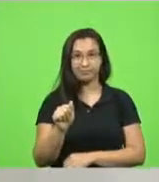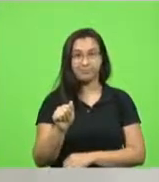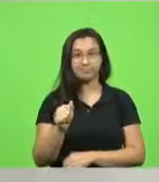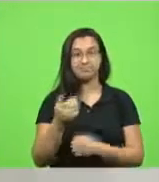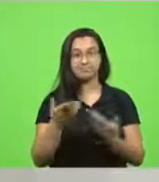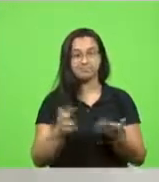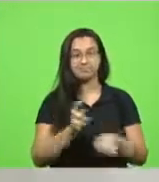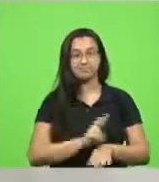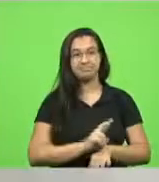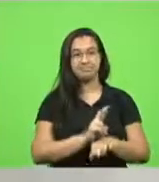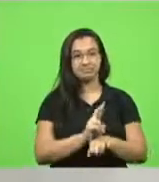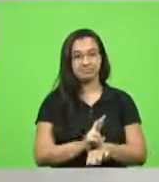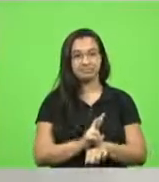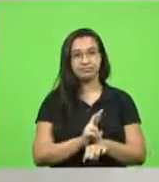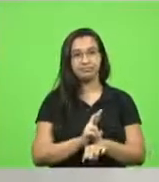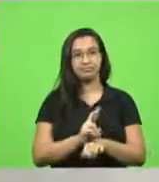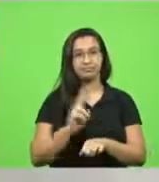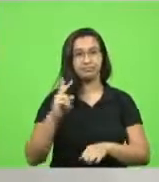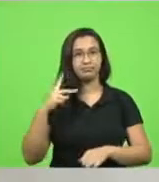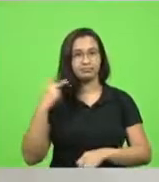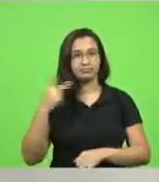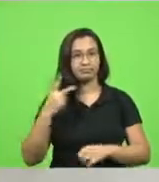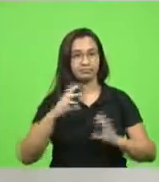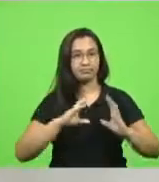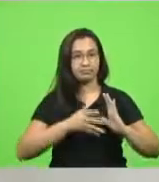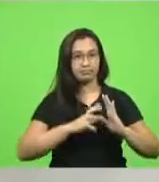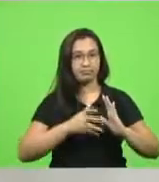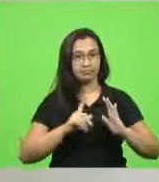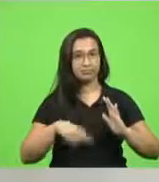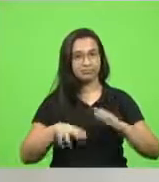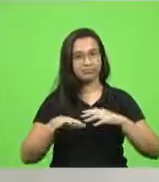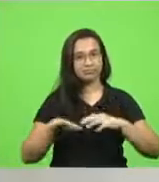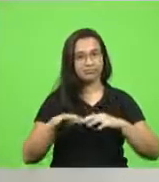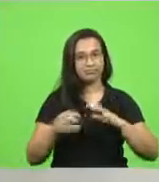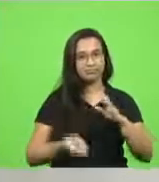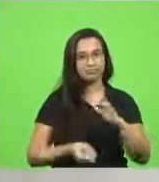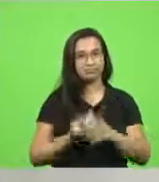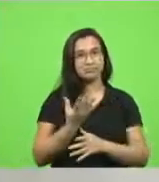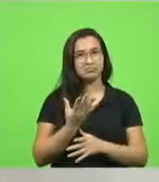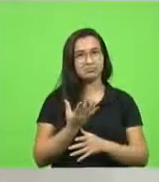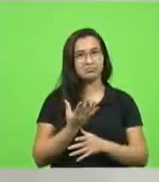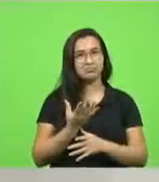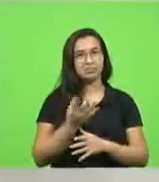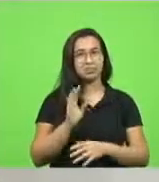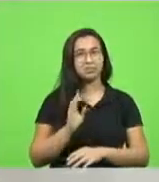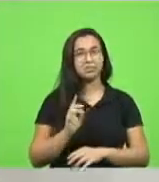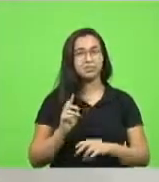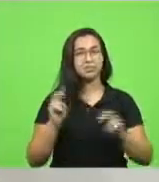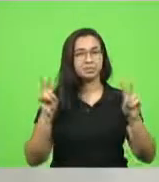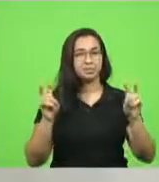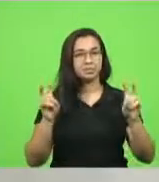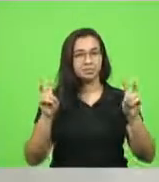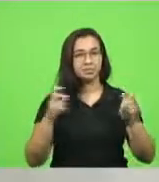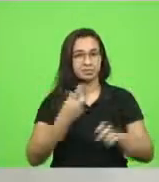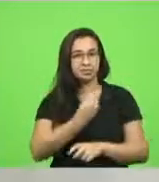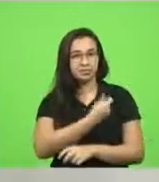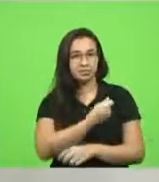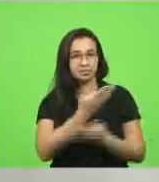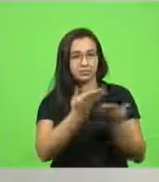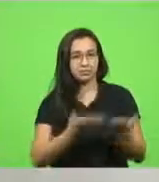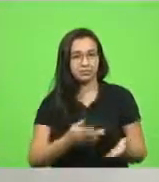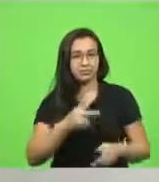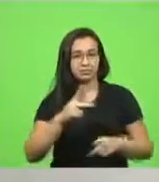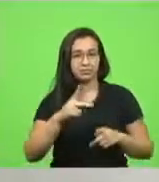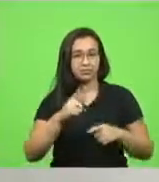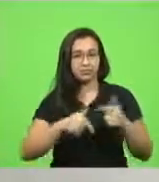suprapartidária, é um movimento que estamos criando. Quando levantamos a pauta da vacinação aos trabalhadores em